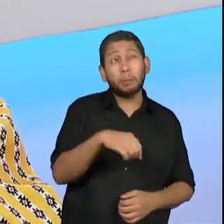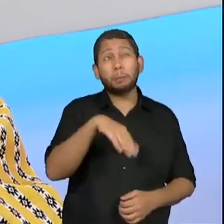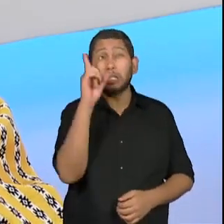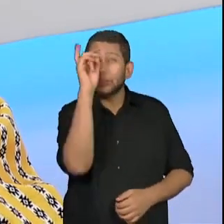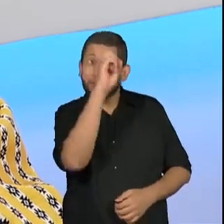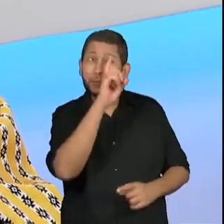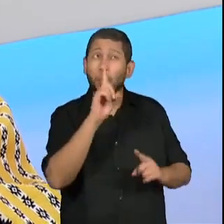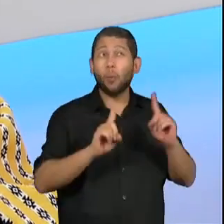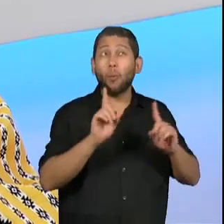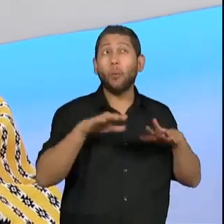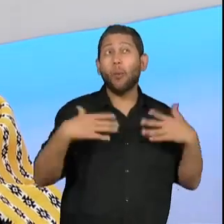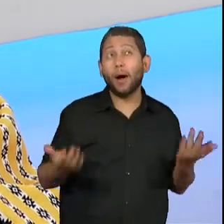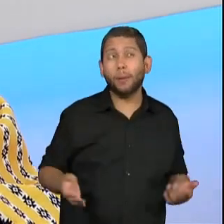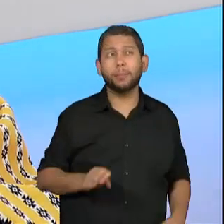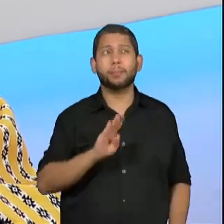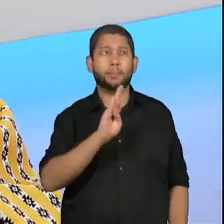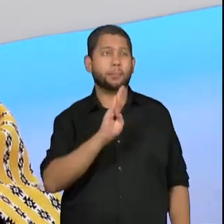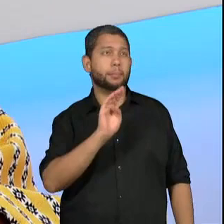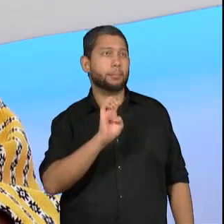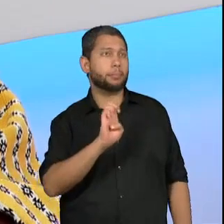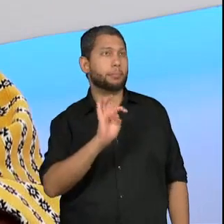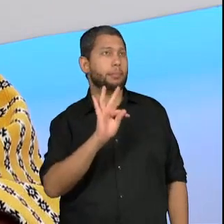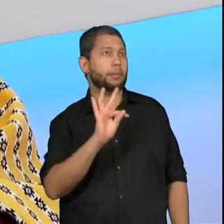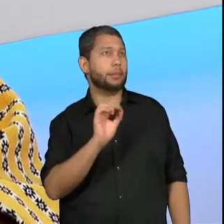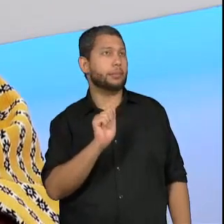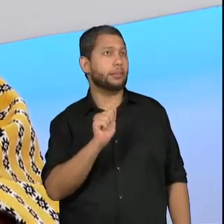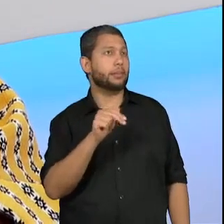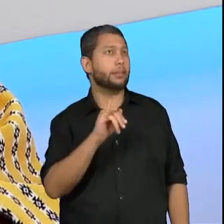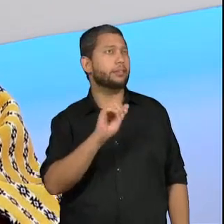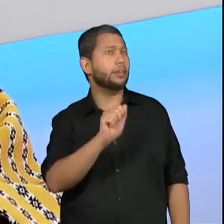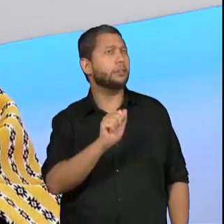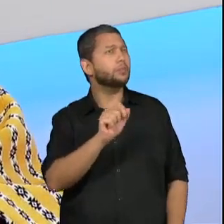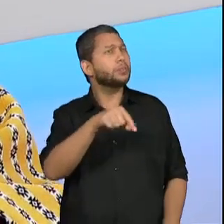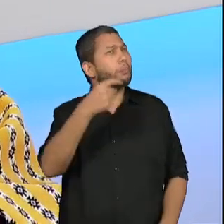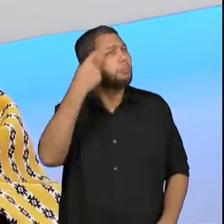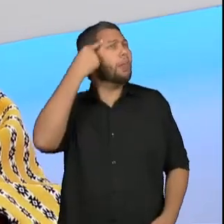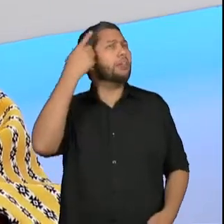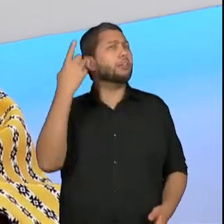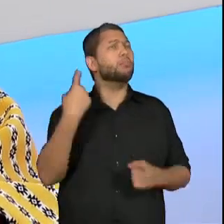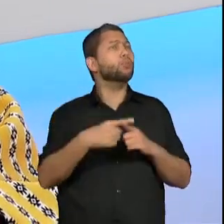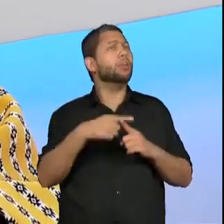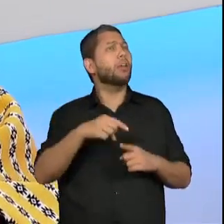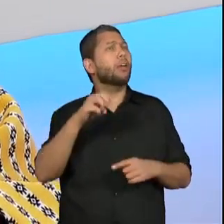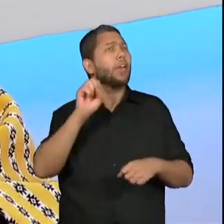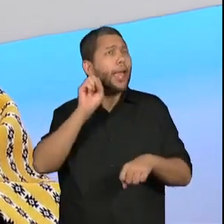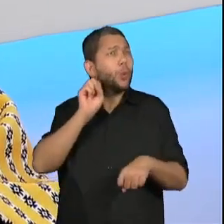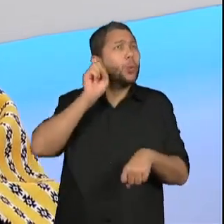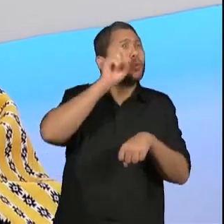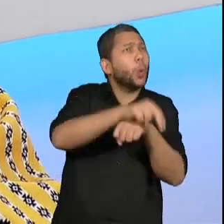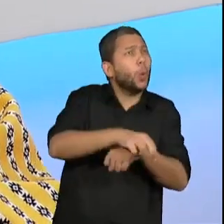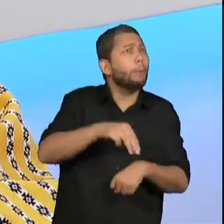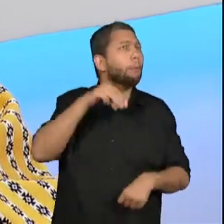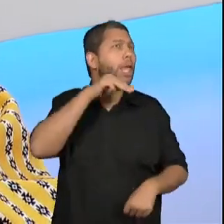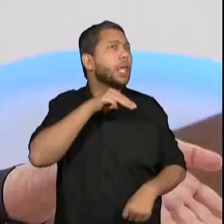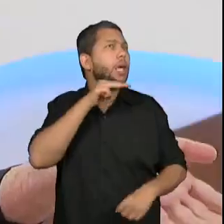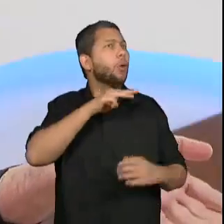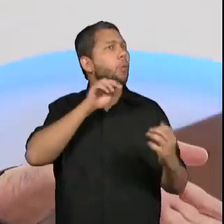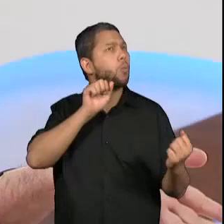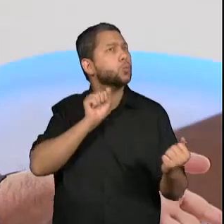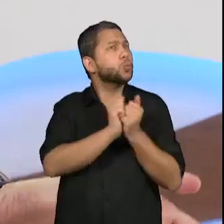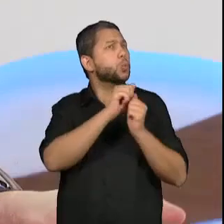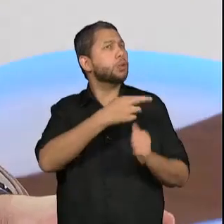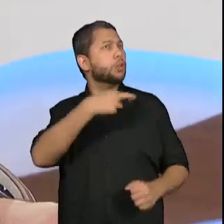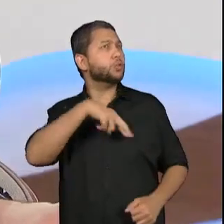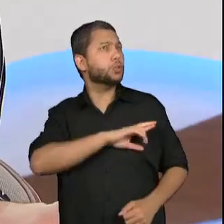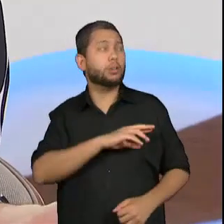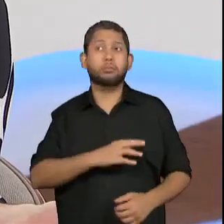estava Betânia no seu pensamento? Por você entra na mangueira e já sugere? Betânia e pela religiosidade, né? Essa pergunta, acho que